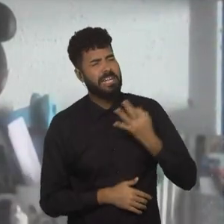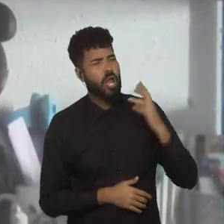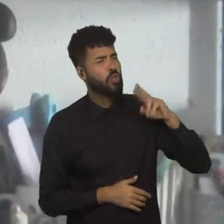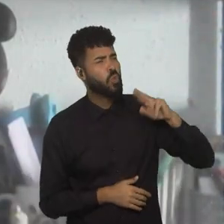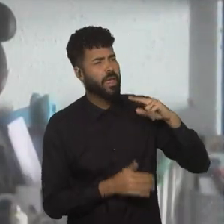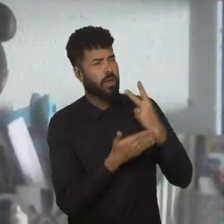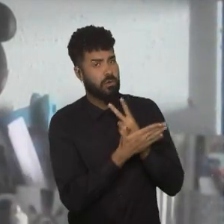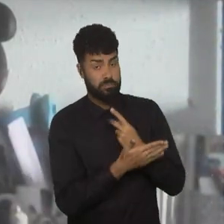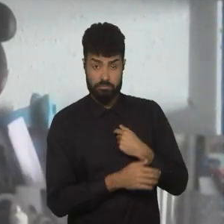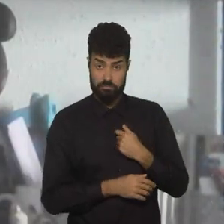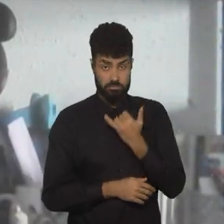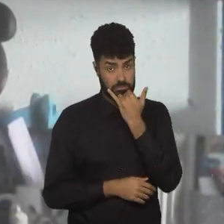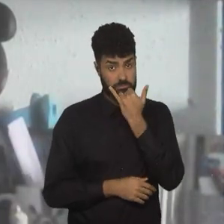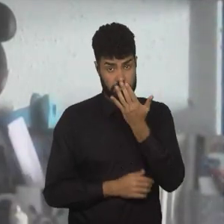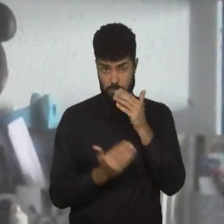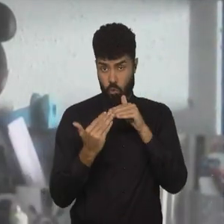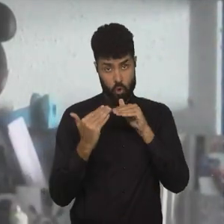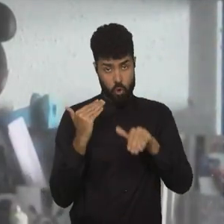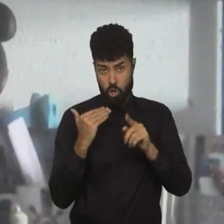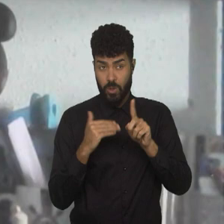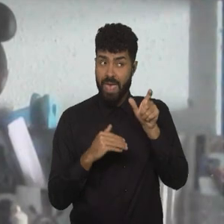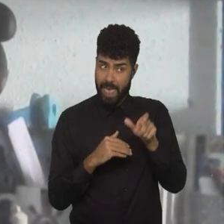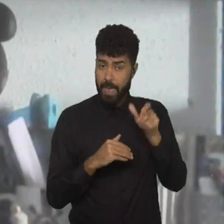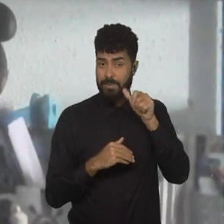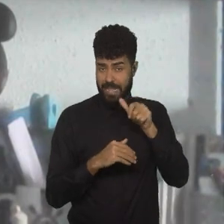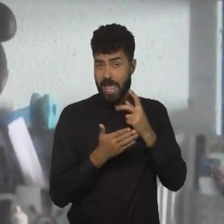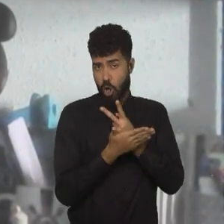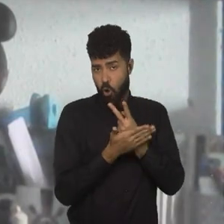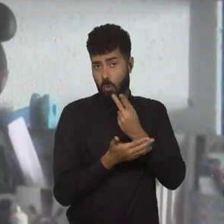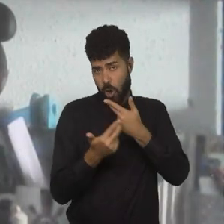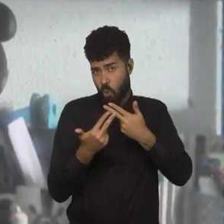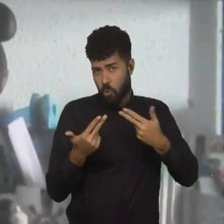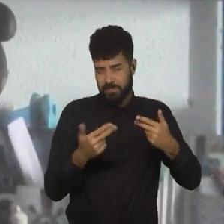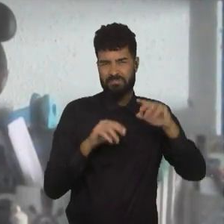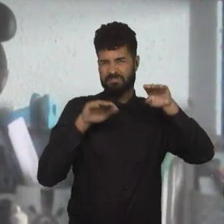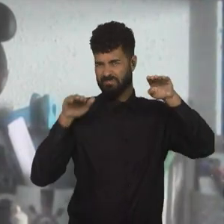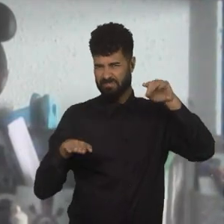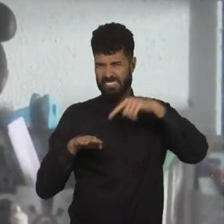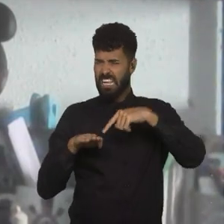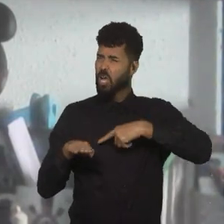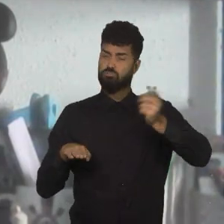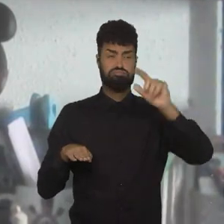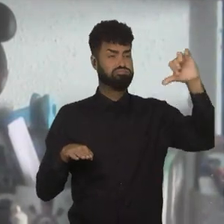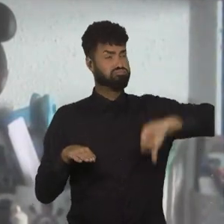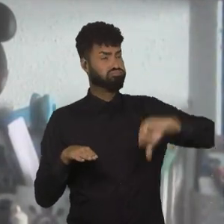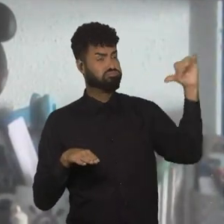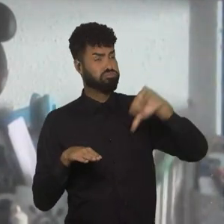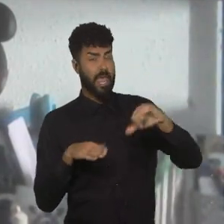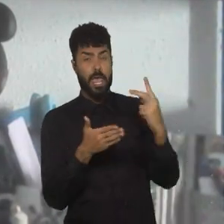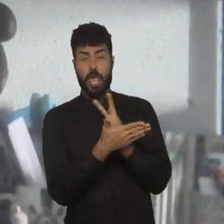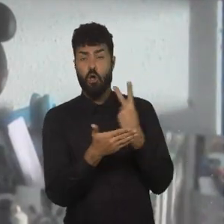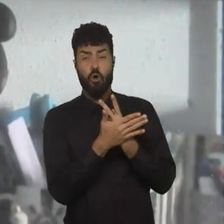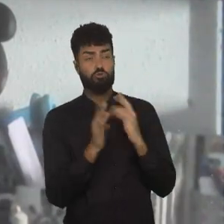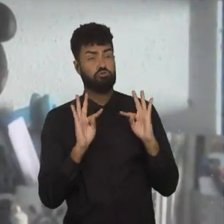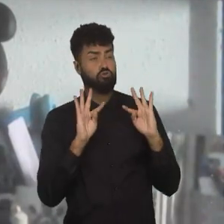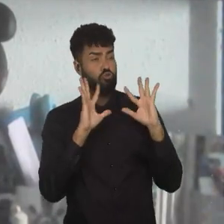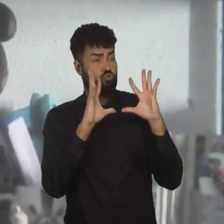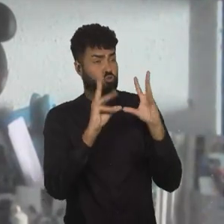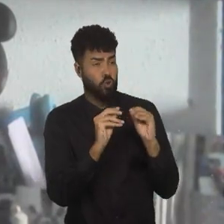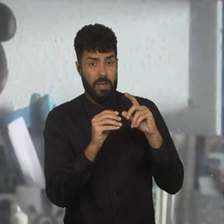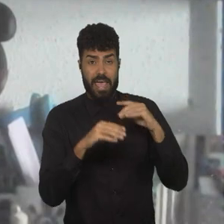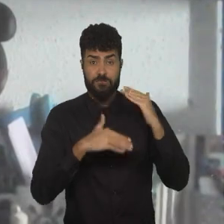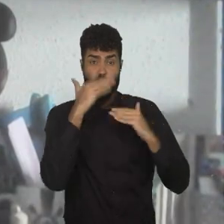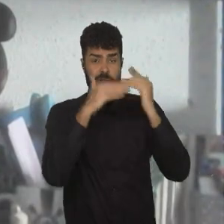e aí eu discordo bastante, eu discordo que ela errou em algumas coisas, e tem as pessoas que acham que ela errou em tudo, que não teve nenhuma evolução, isso aí eu acho uma grande